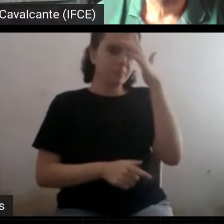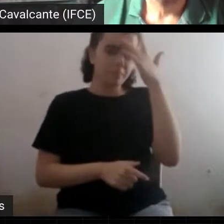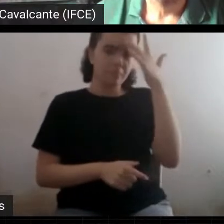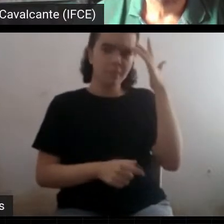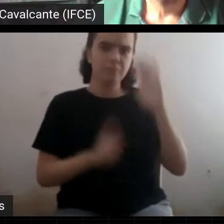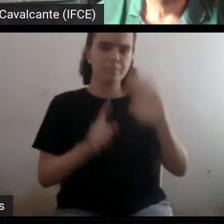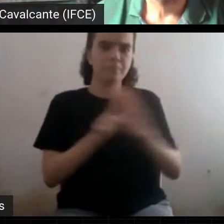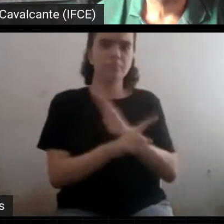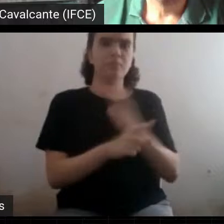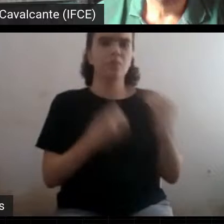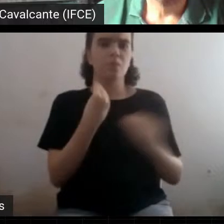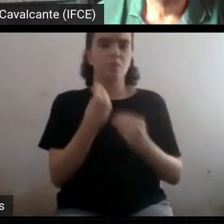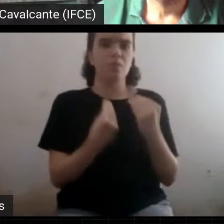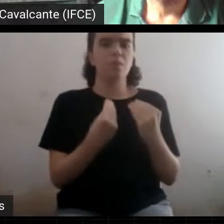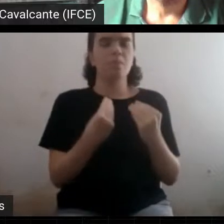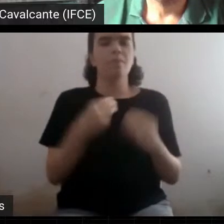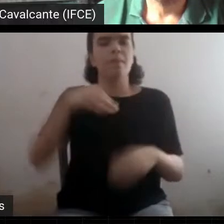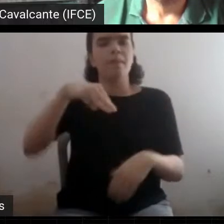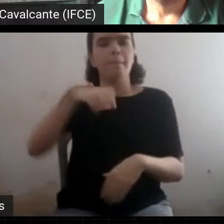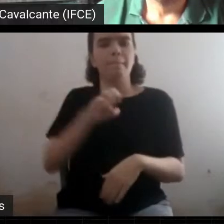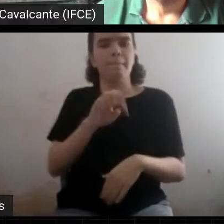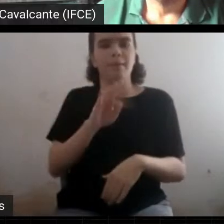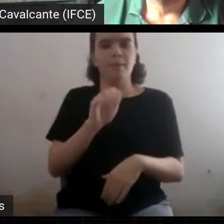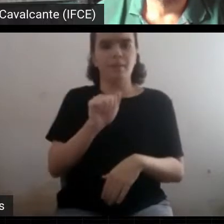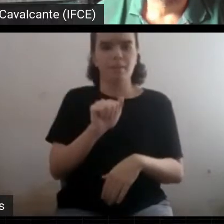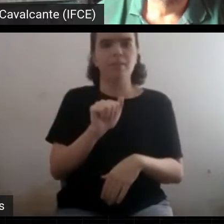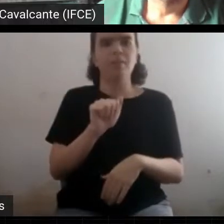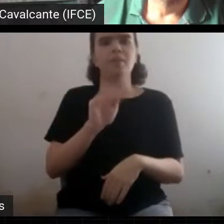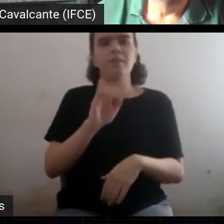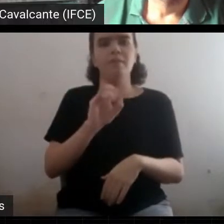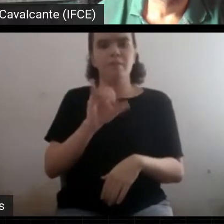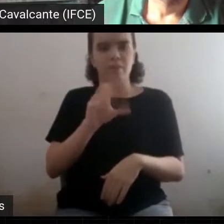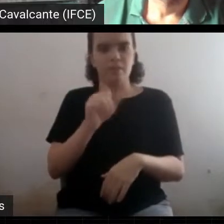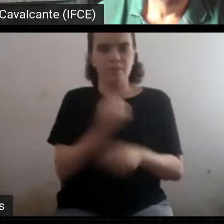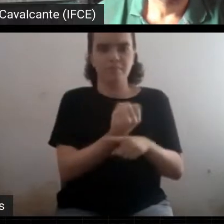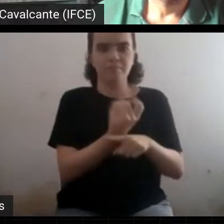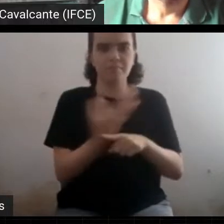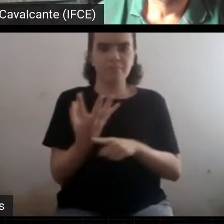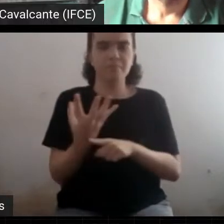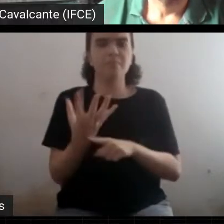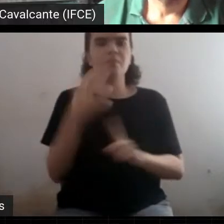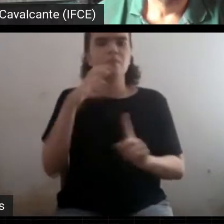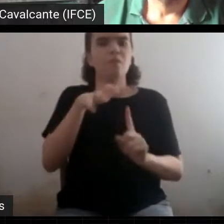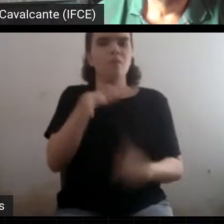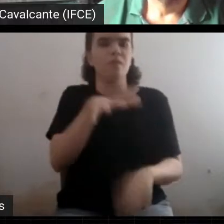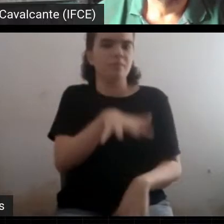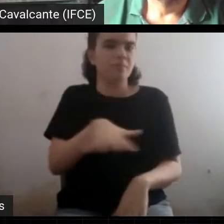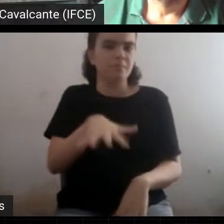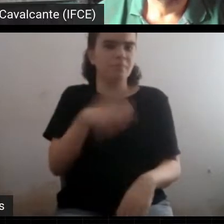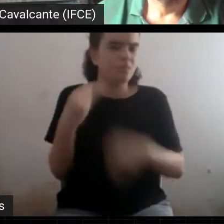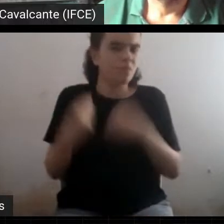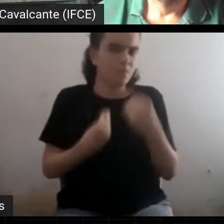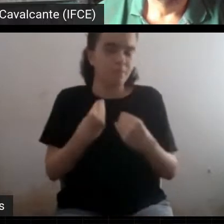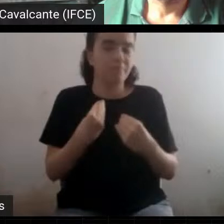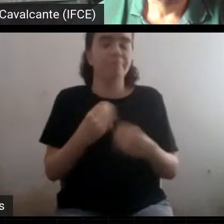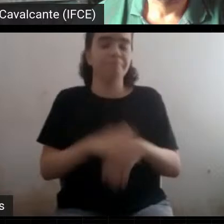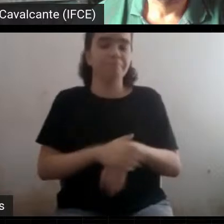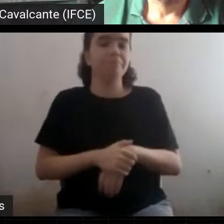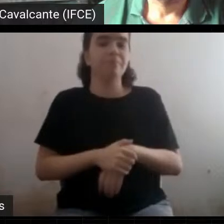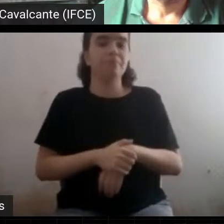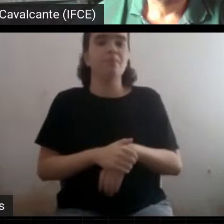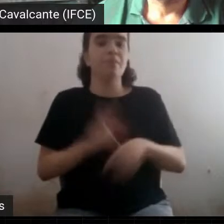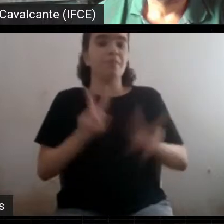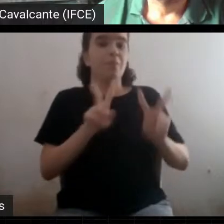extremamente complicada. Talvez o Kepler queira falar alguma coisa sobre, mas eu só sempre chamo a atenção